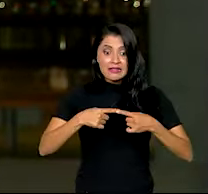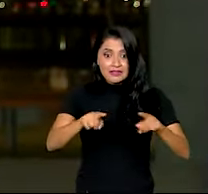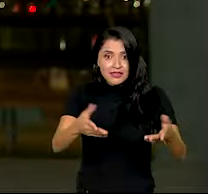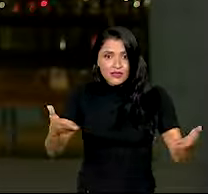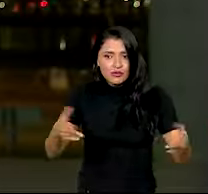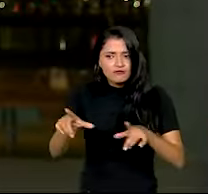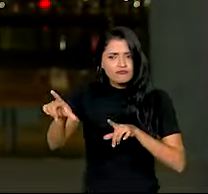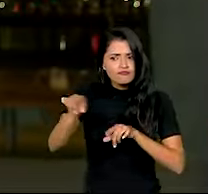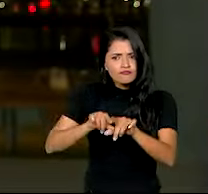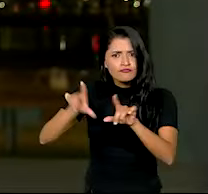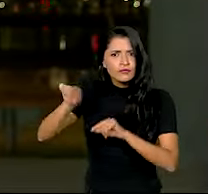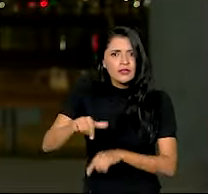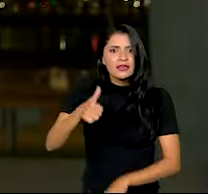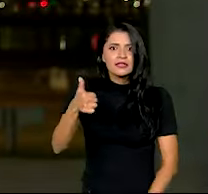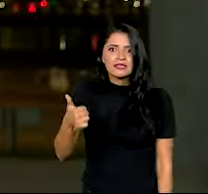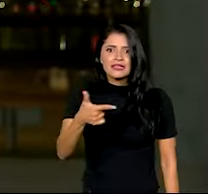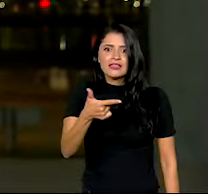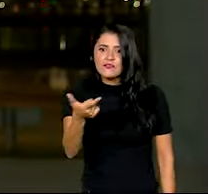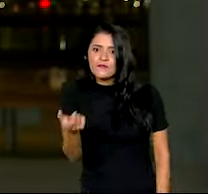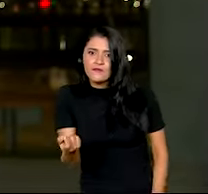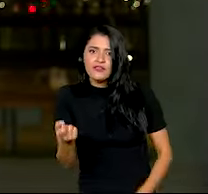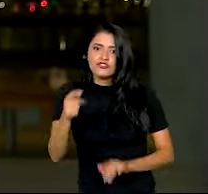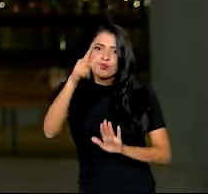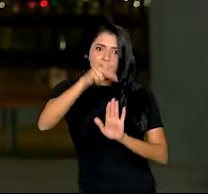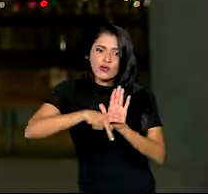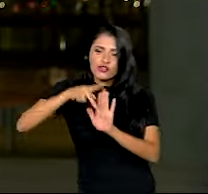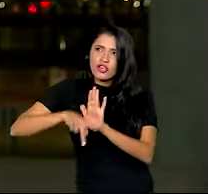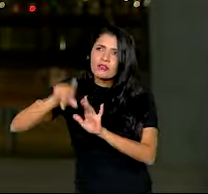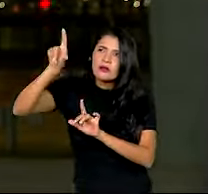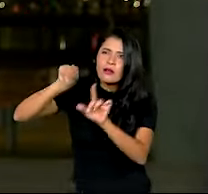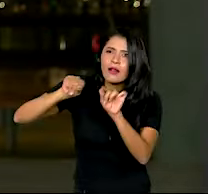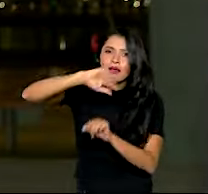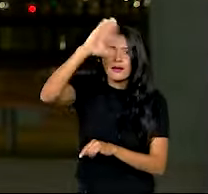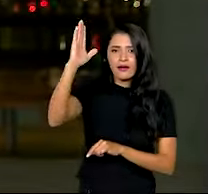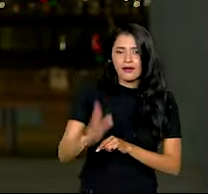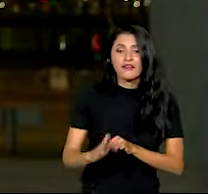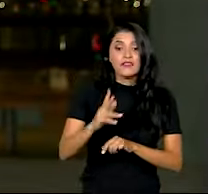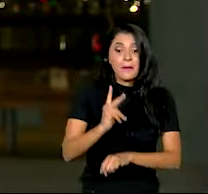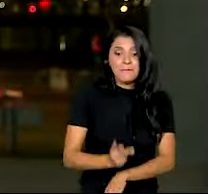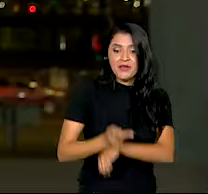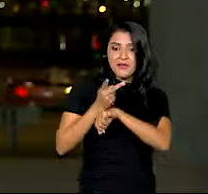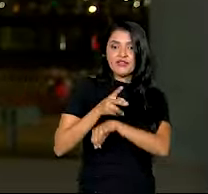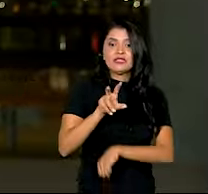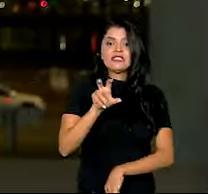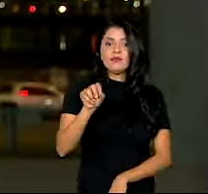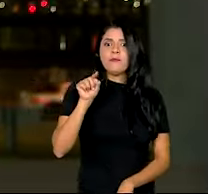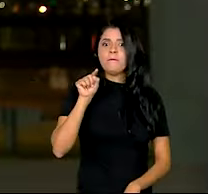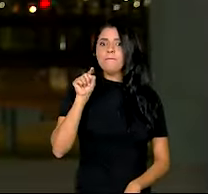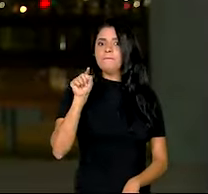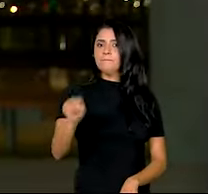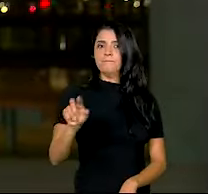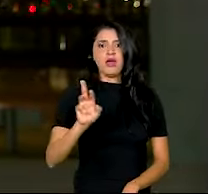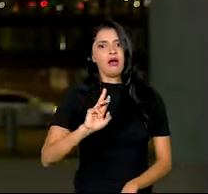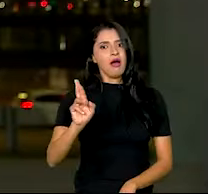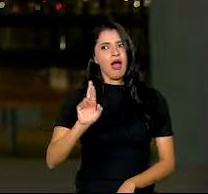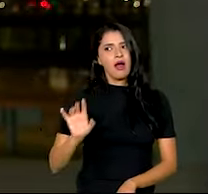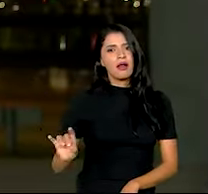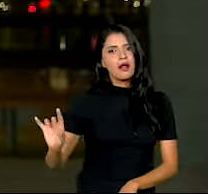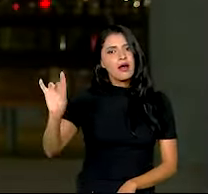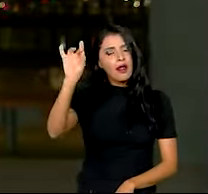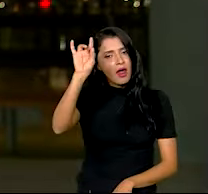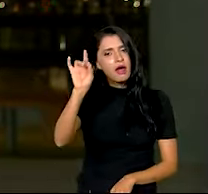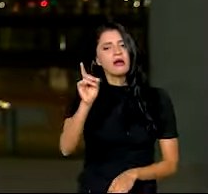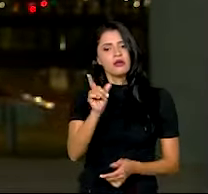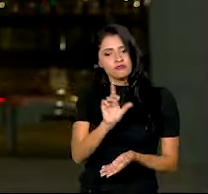vai selecionar 120 projetos em todo o Brasil que serão premiados com 50 mil reais cada. Além do valor